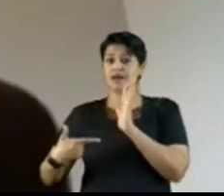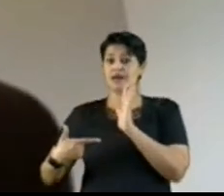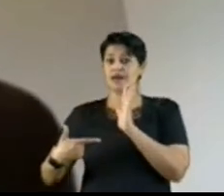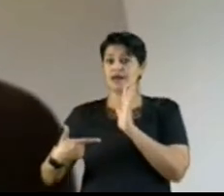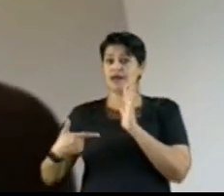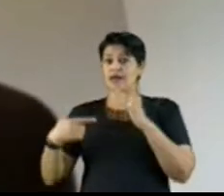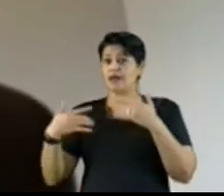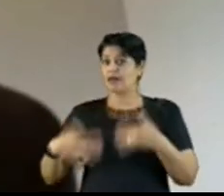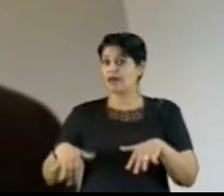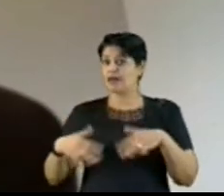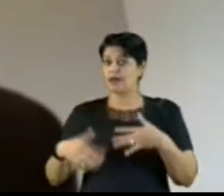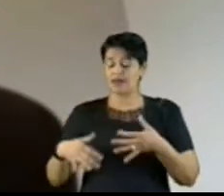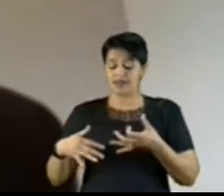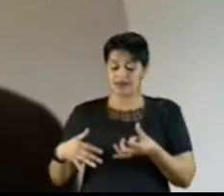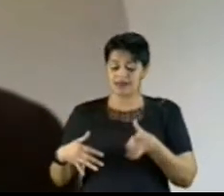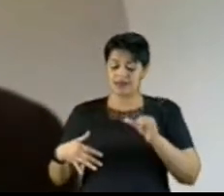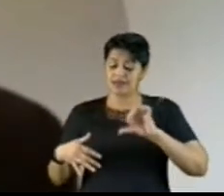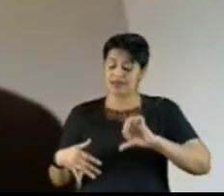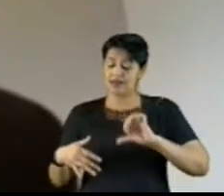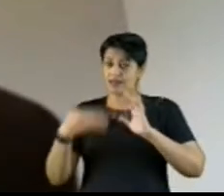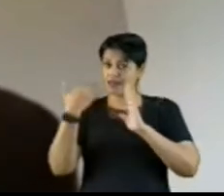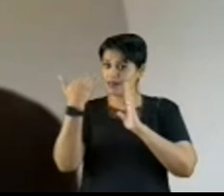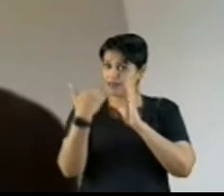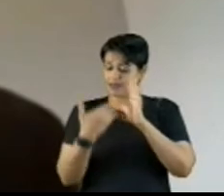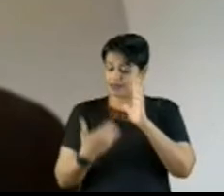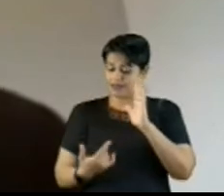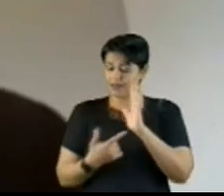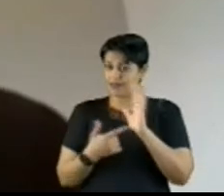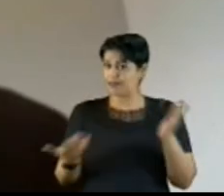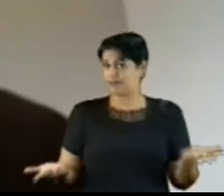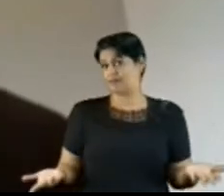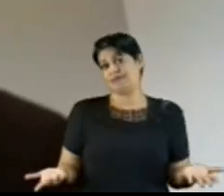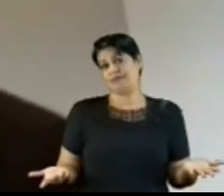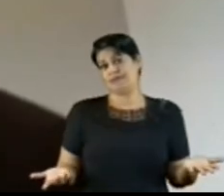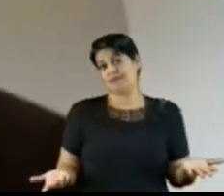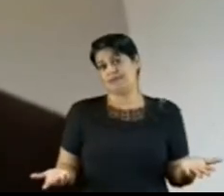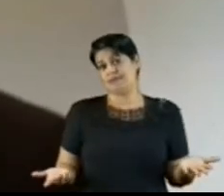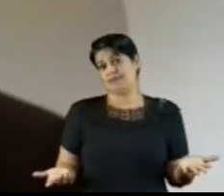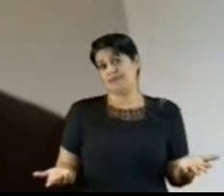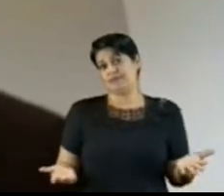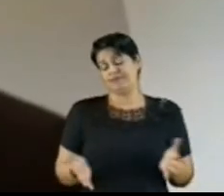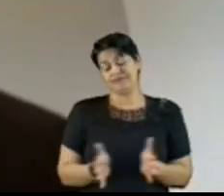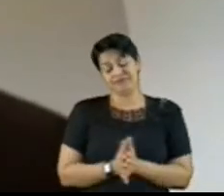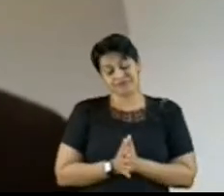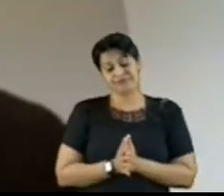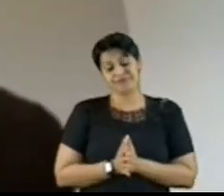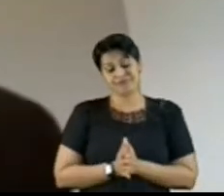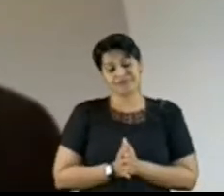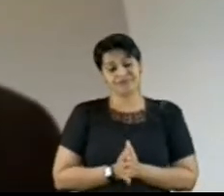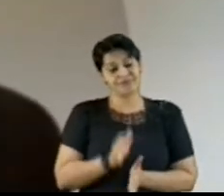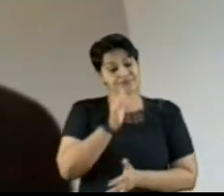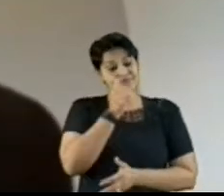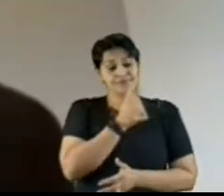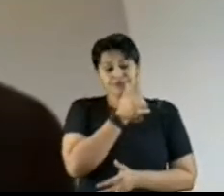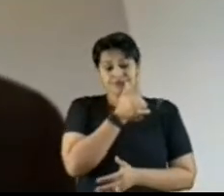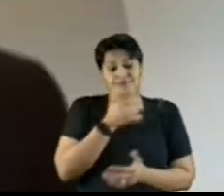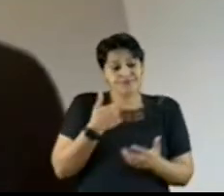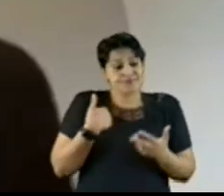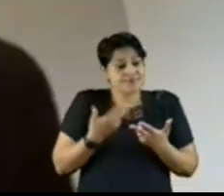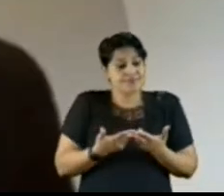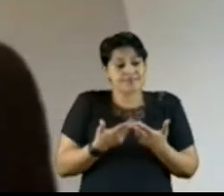69ª posição. Então, senhora presidente, repito aqui o tanto que disse